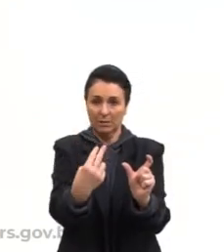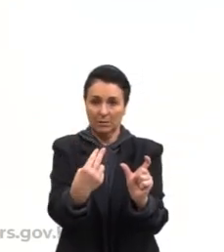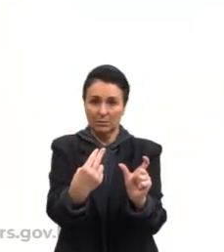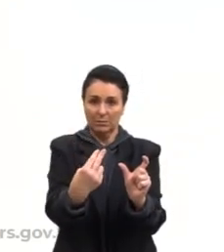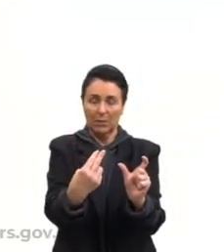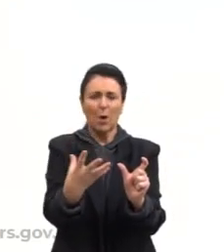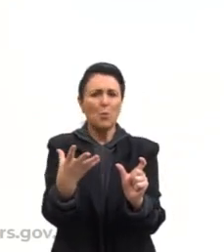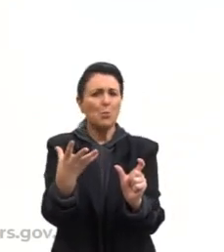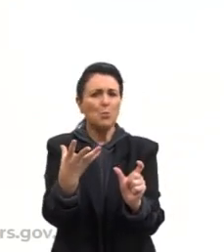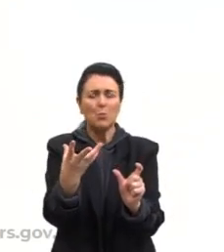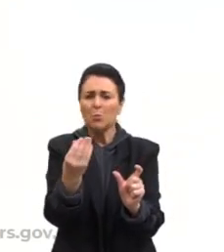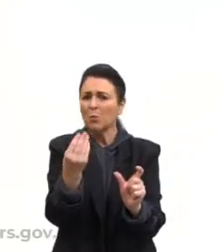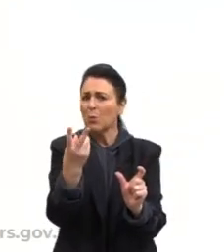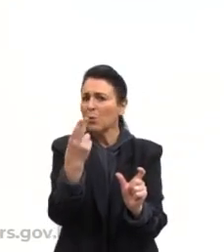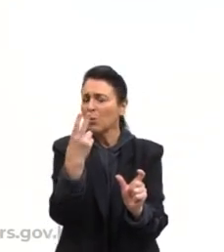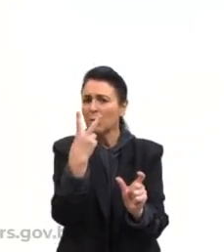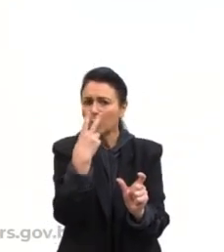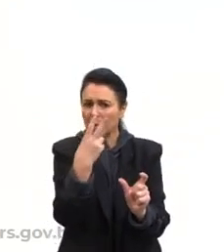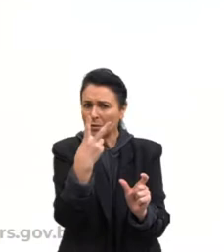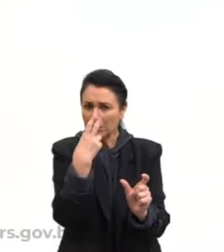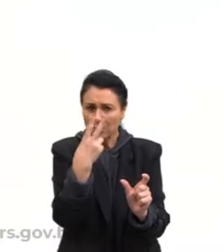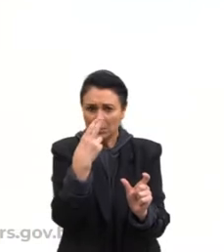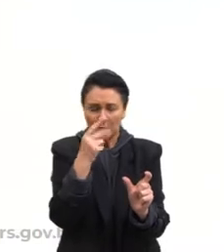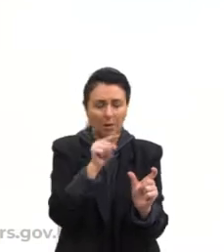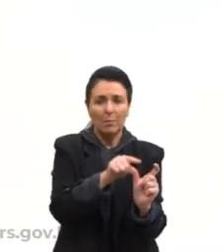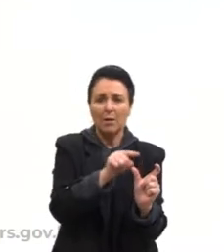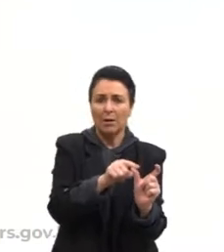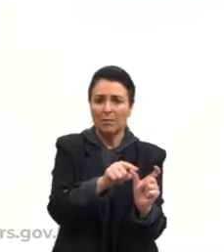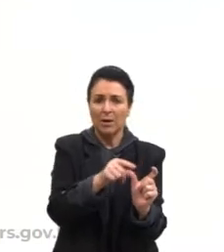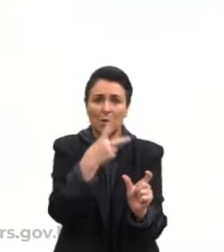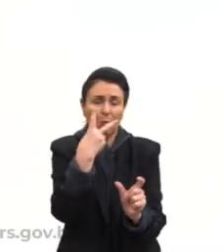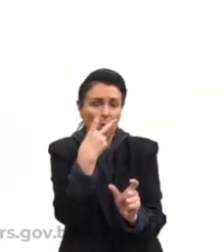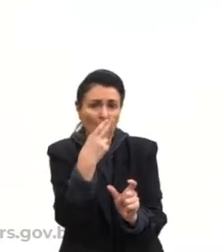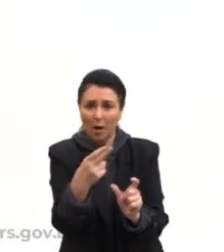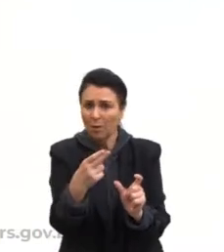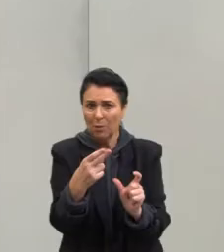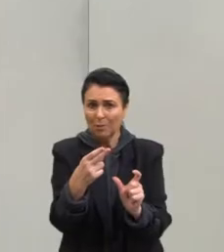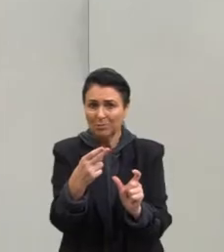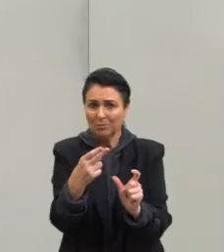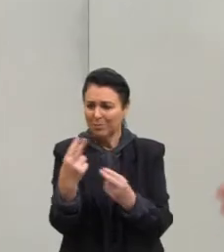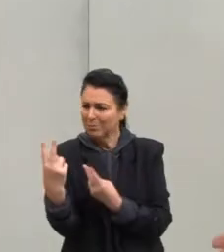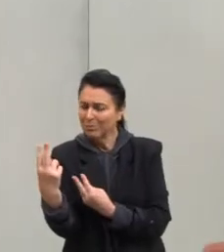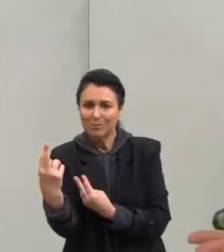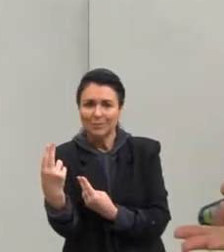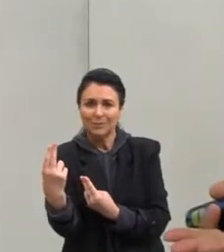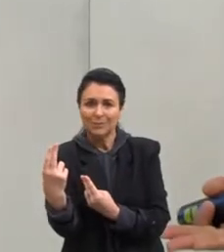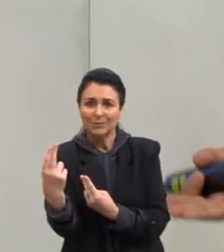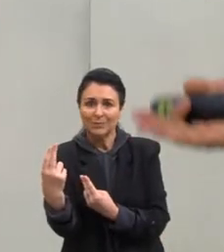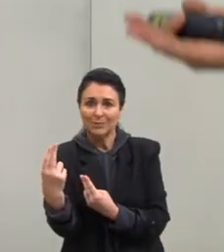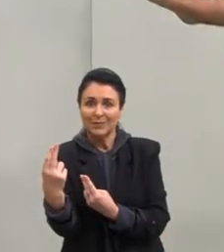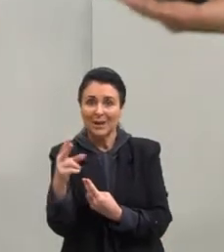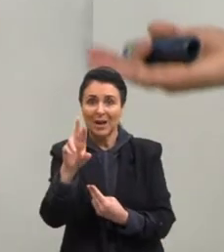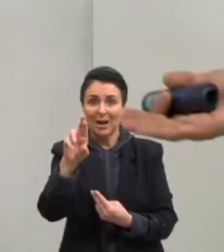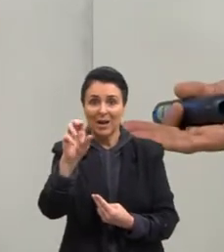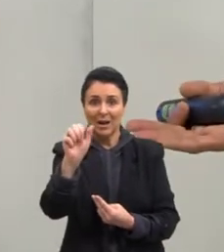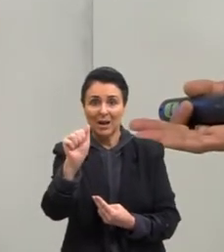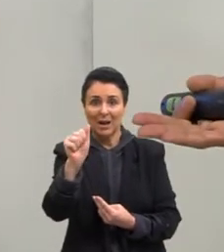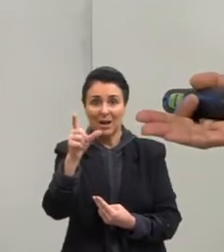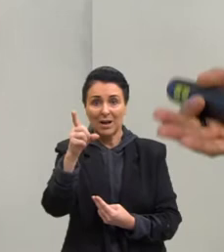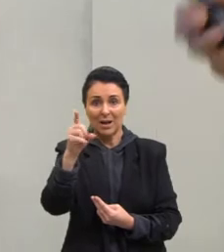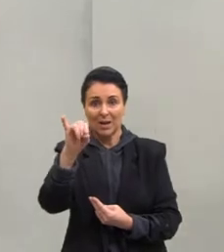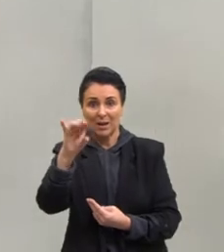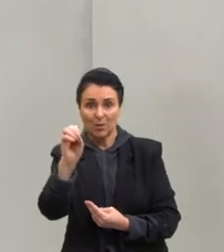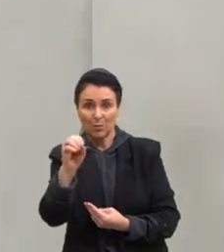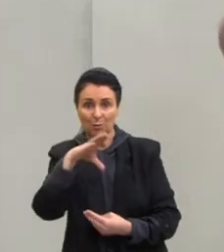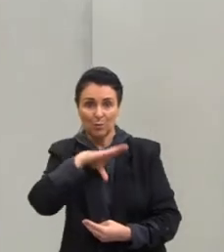Muito, muito parecida. Igual, né, gente? Igual. Rádio em português. Radio é a